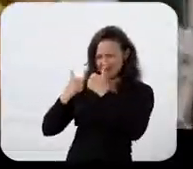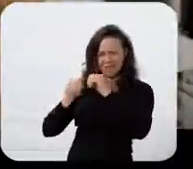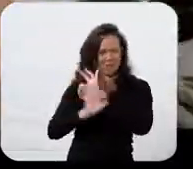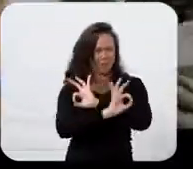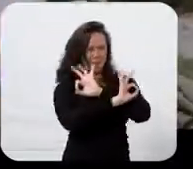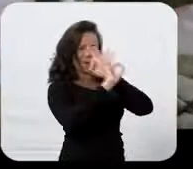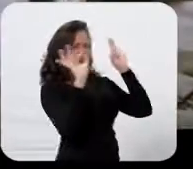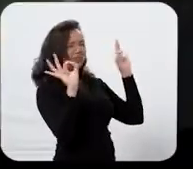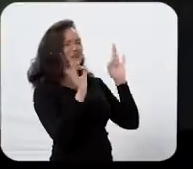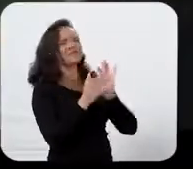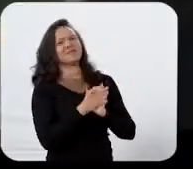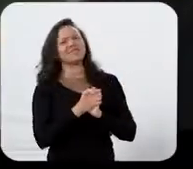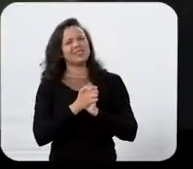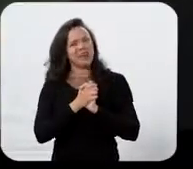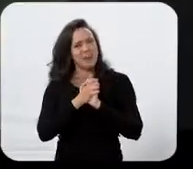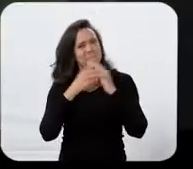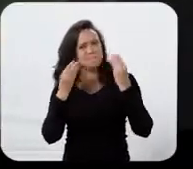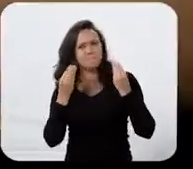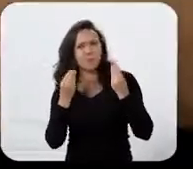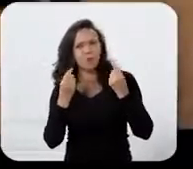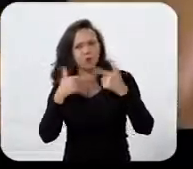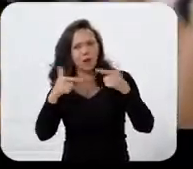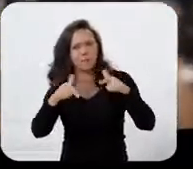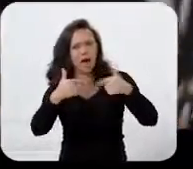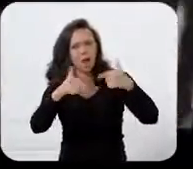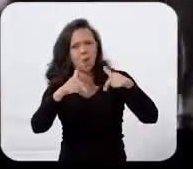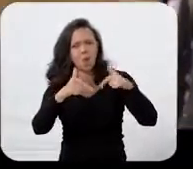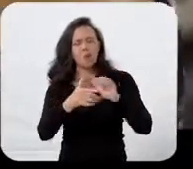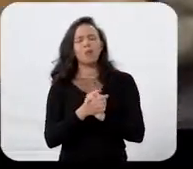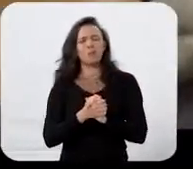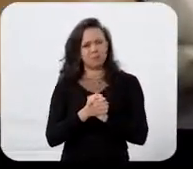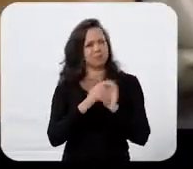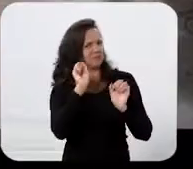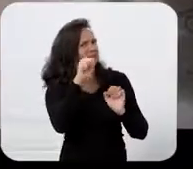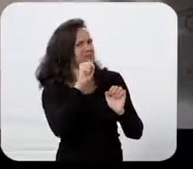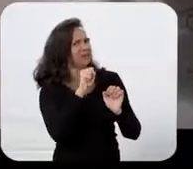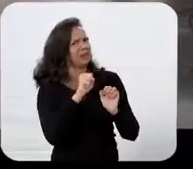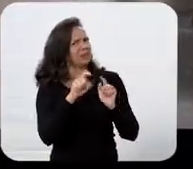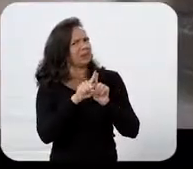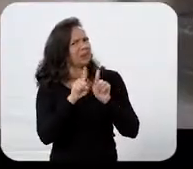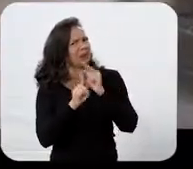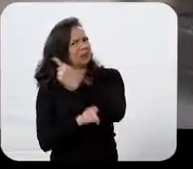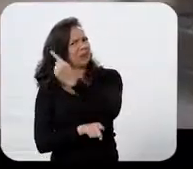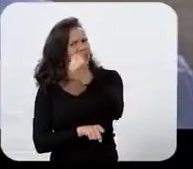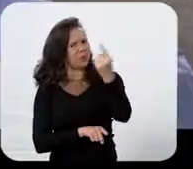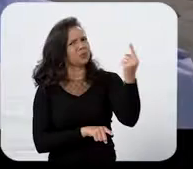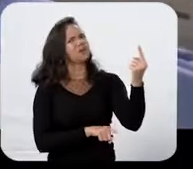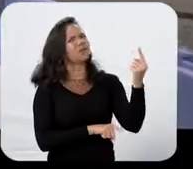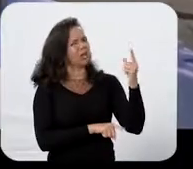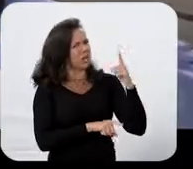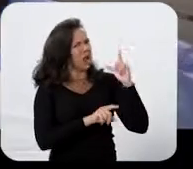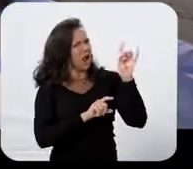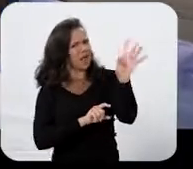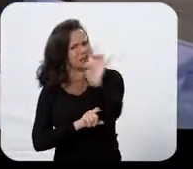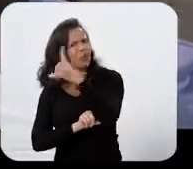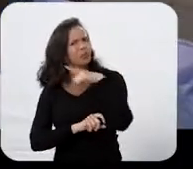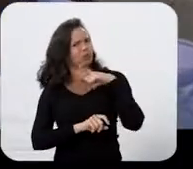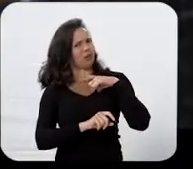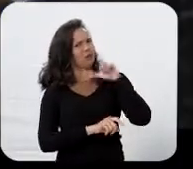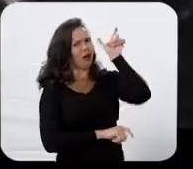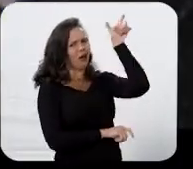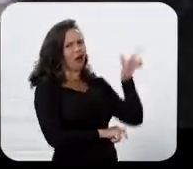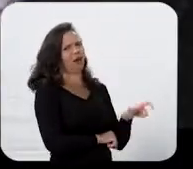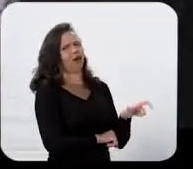A senhora tá bem? Tô ótima. Vocês pegam muitos pedidos conjuntos, né? É, e também tem pedido individuais. Acho que cada menina aqui tem seu